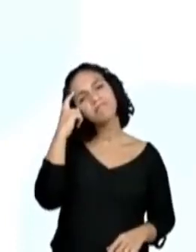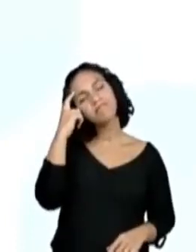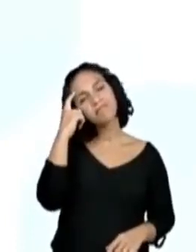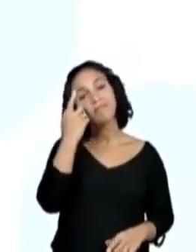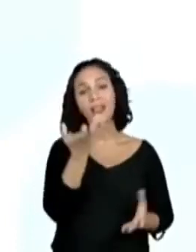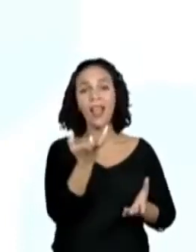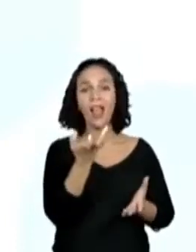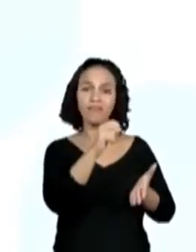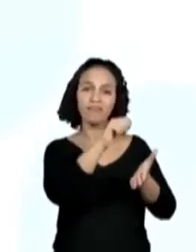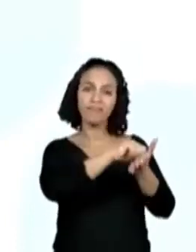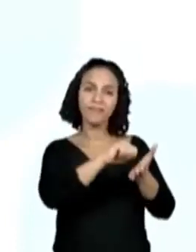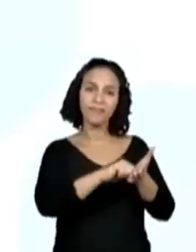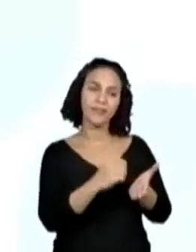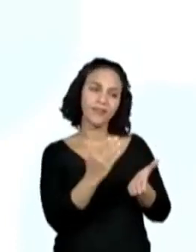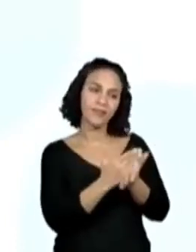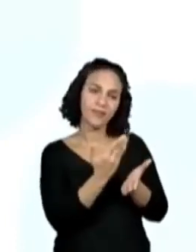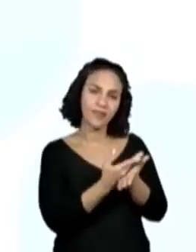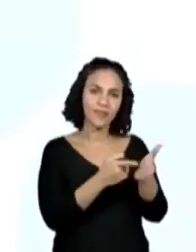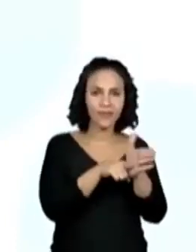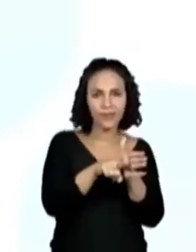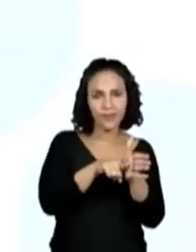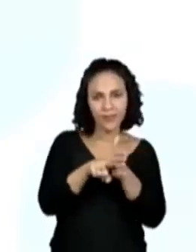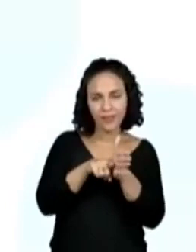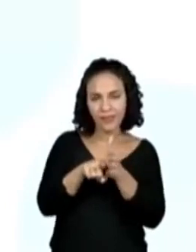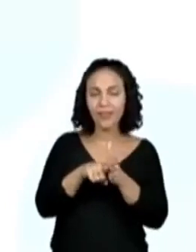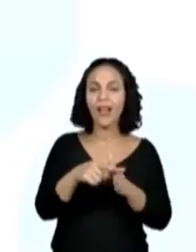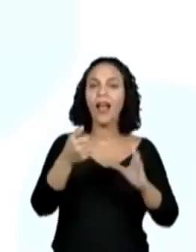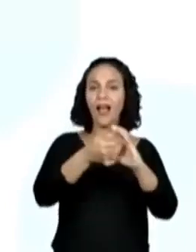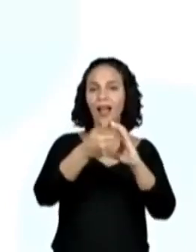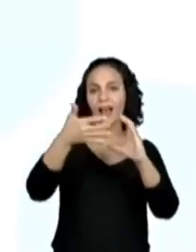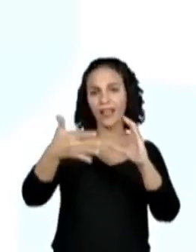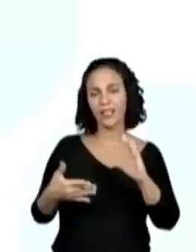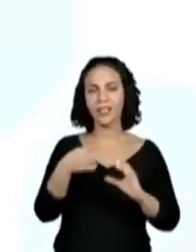enciclopédia sobre animais e suas características.